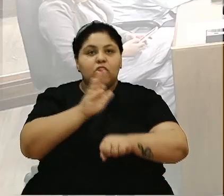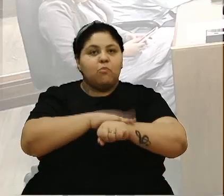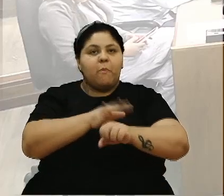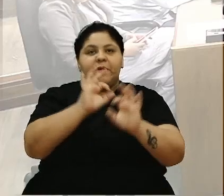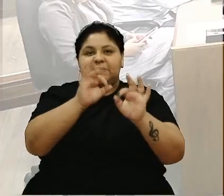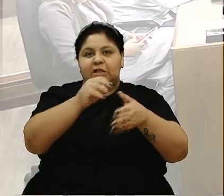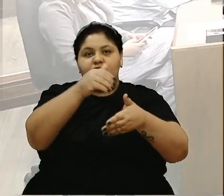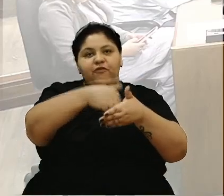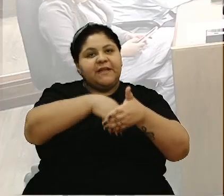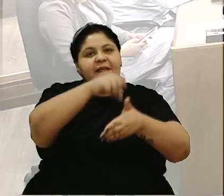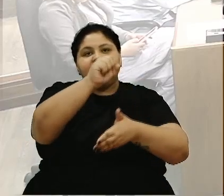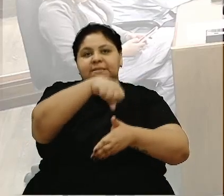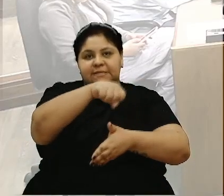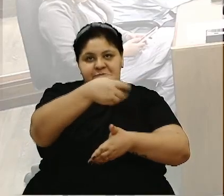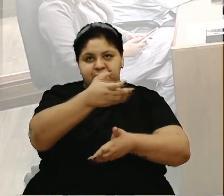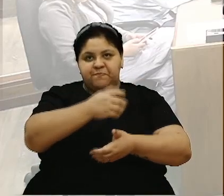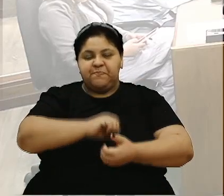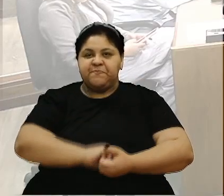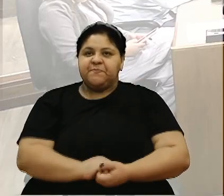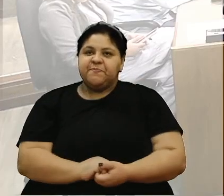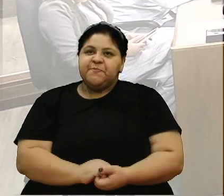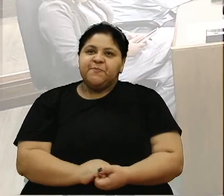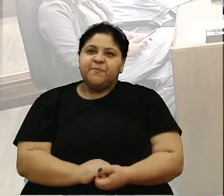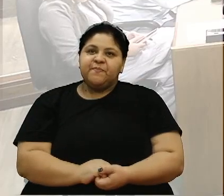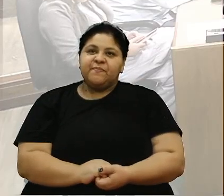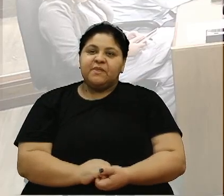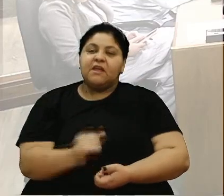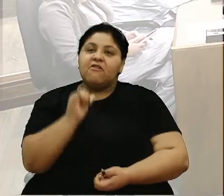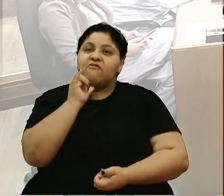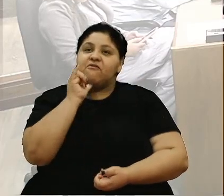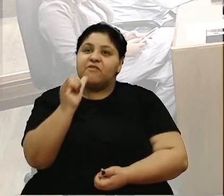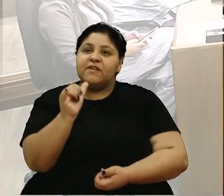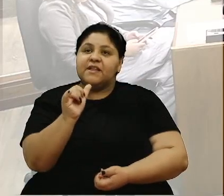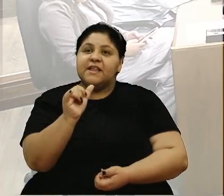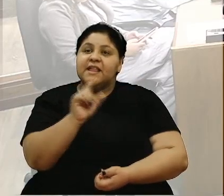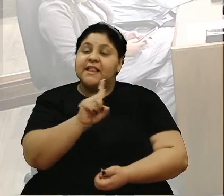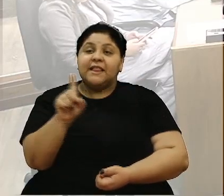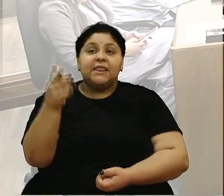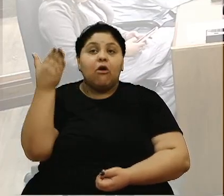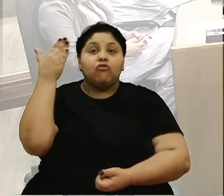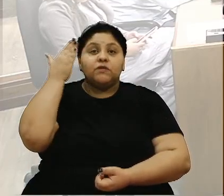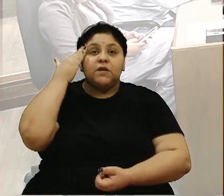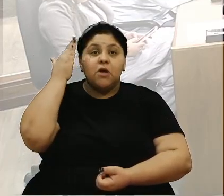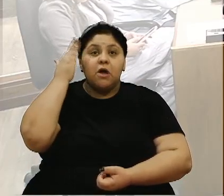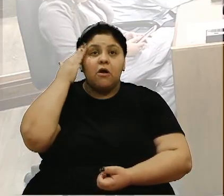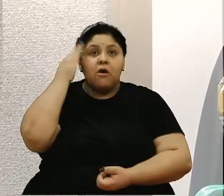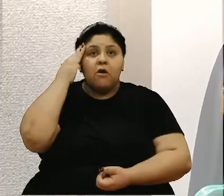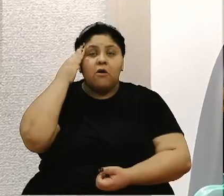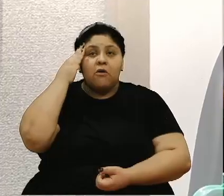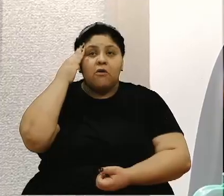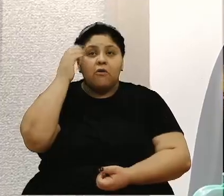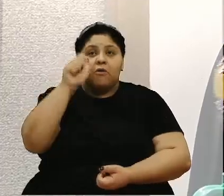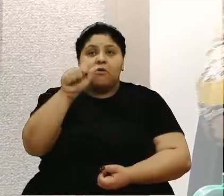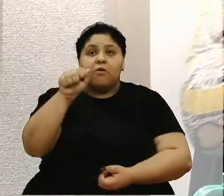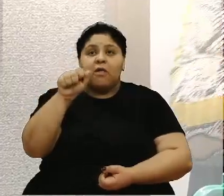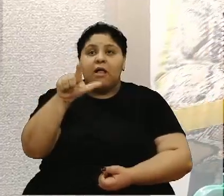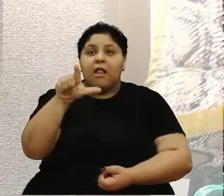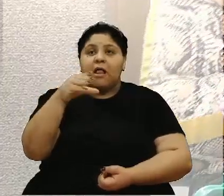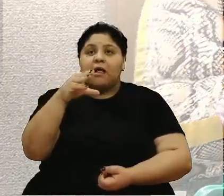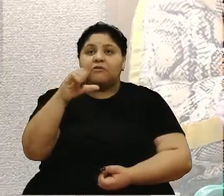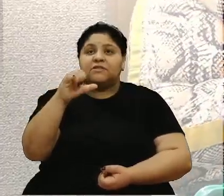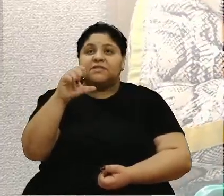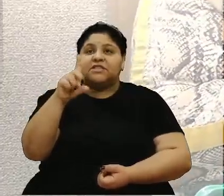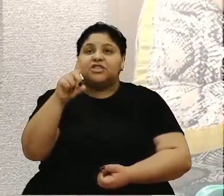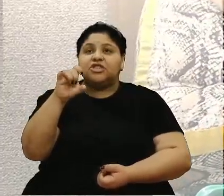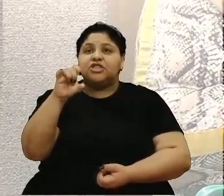votarei favorável e dizer que não sabia que o senhor Alcidino Xavier de